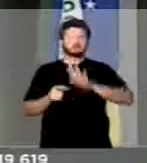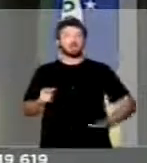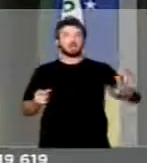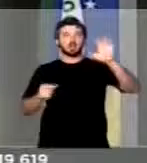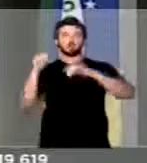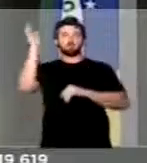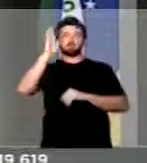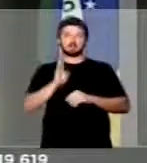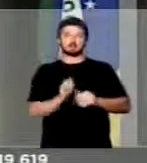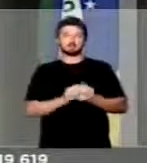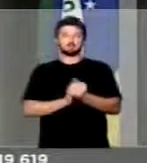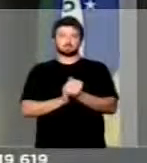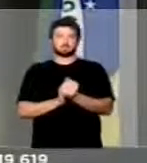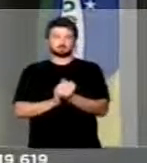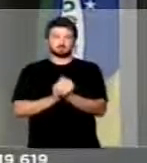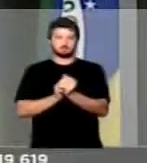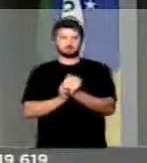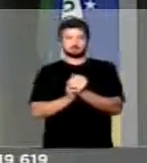de urgência